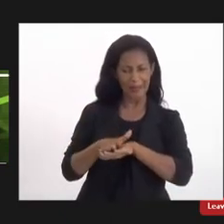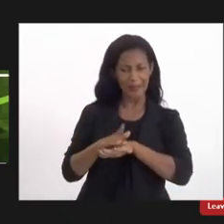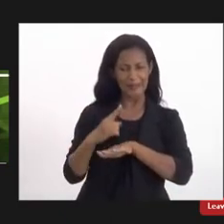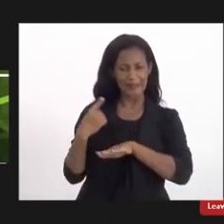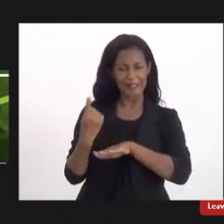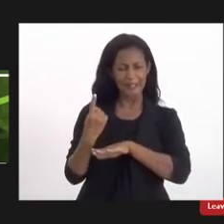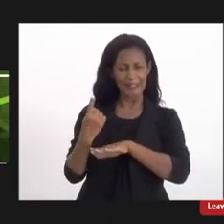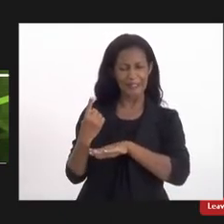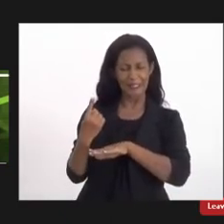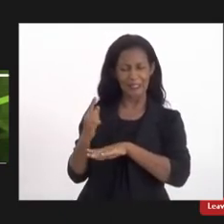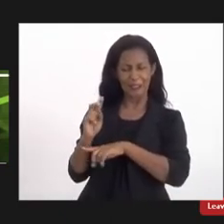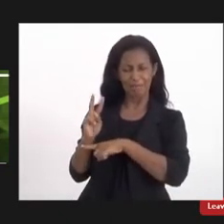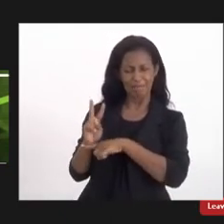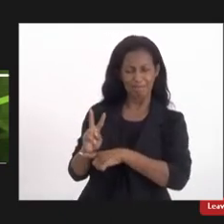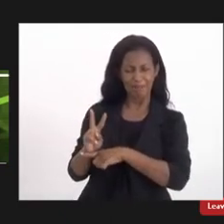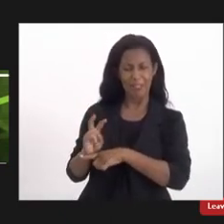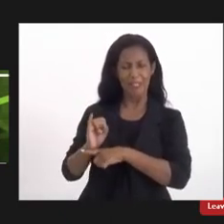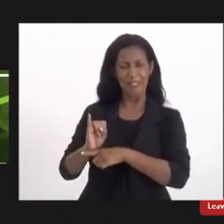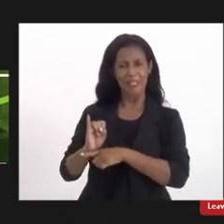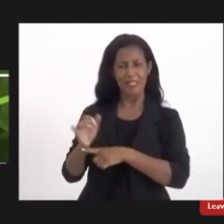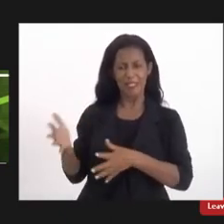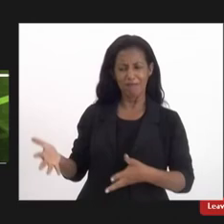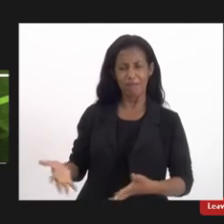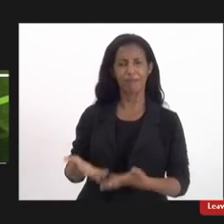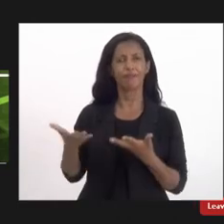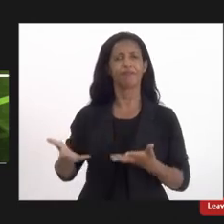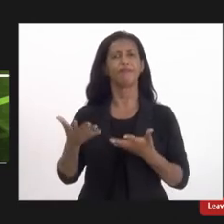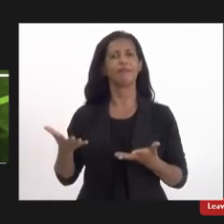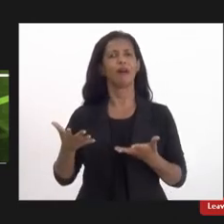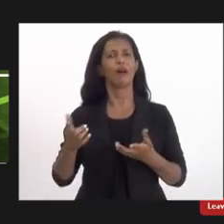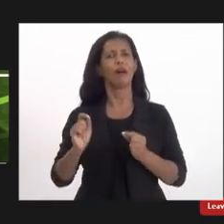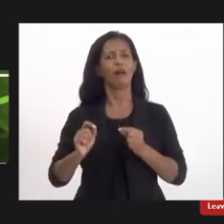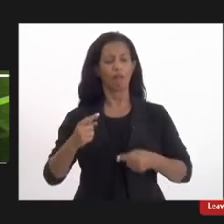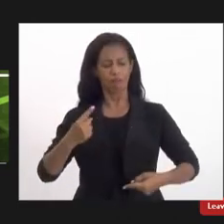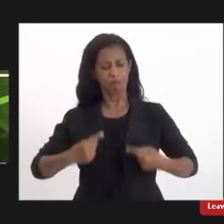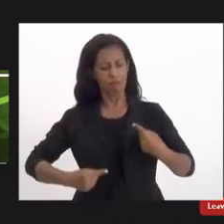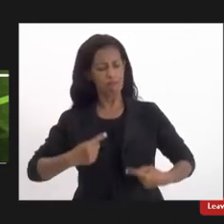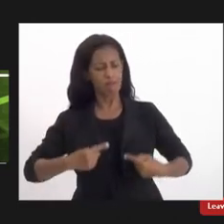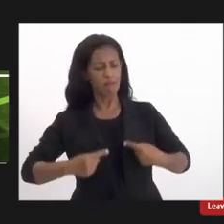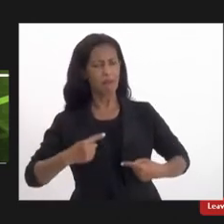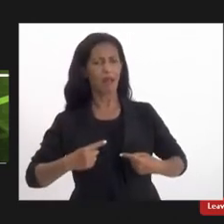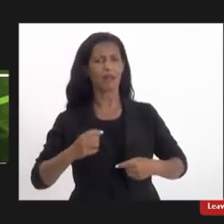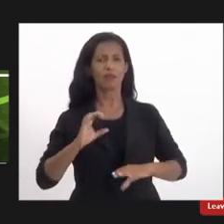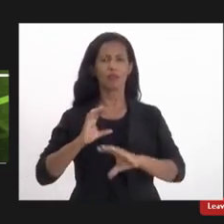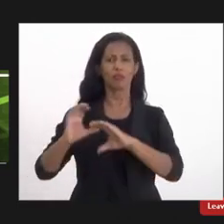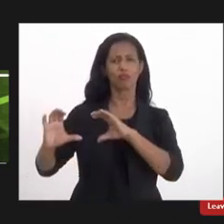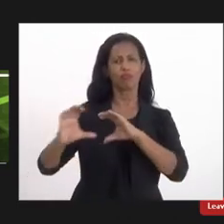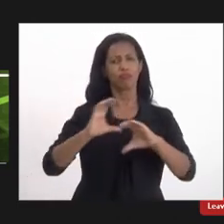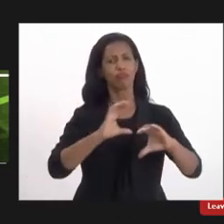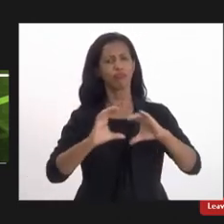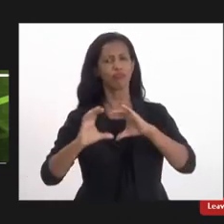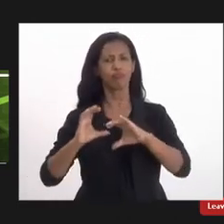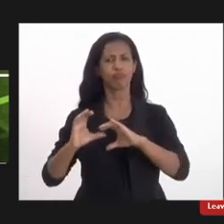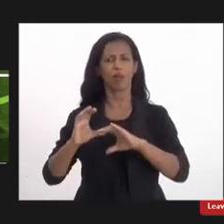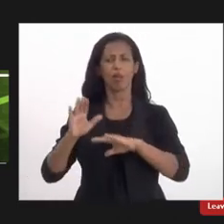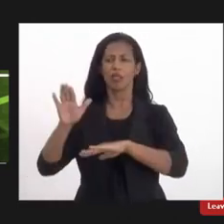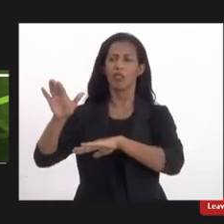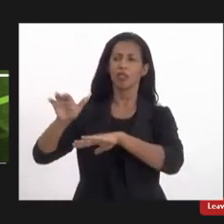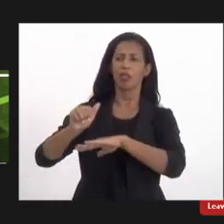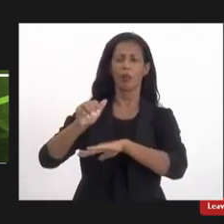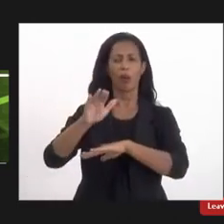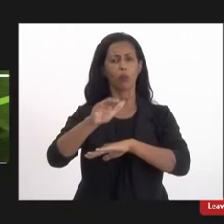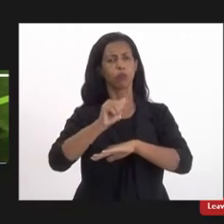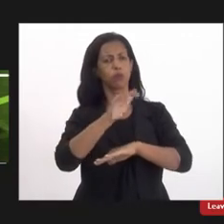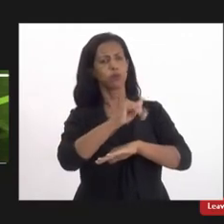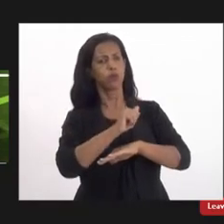se a gente estimular esses debates, se a gente conversar entre nós, se a gente chamar outros pares,